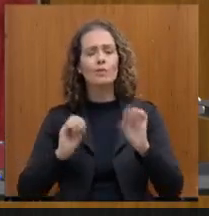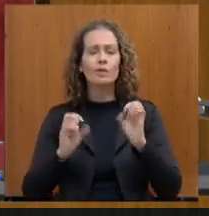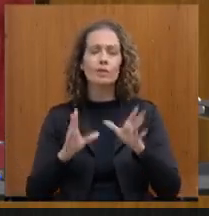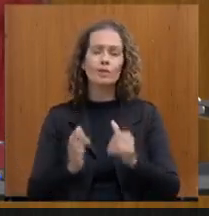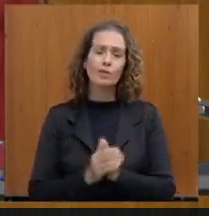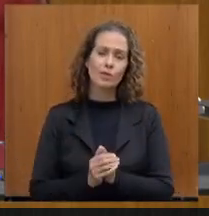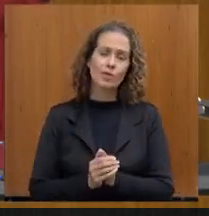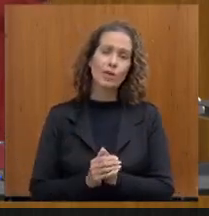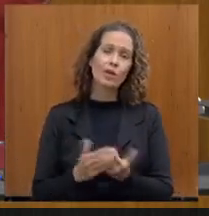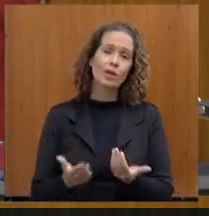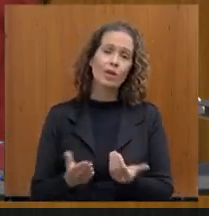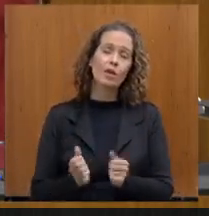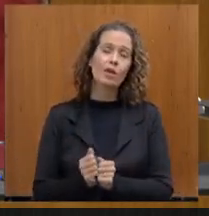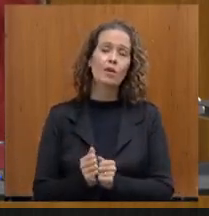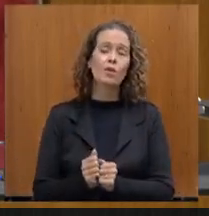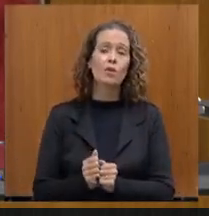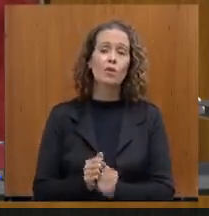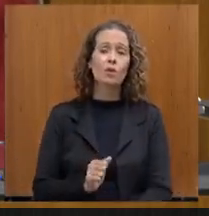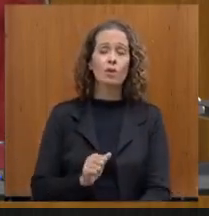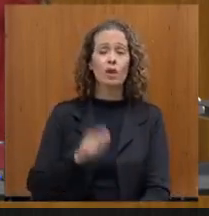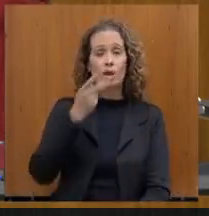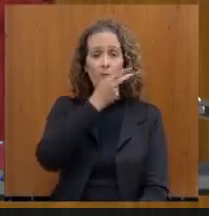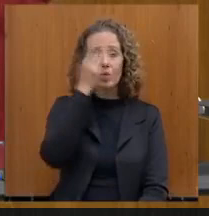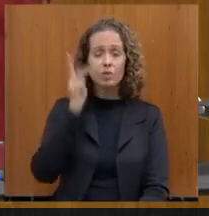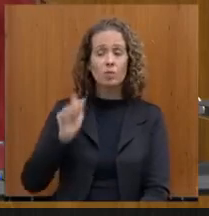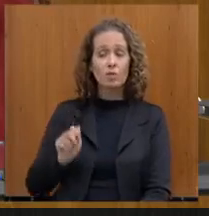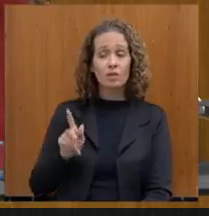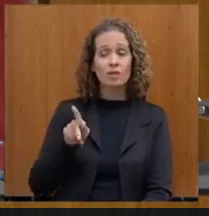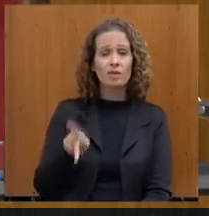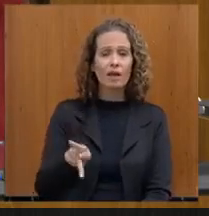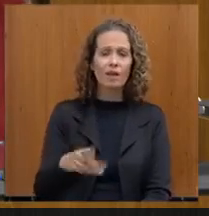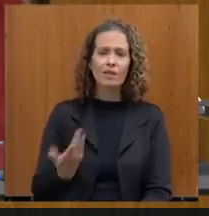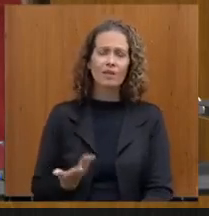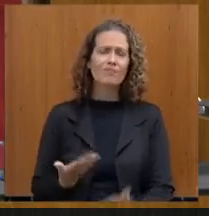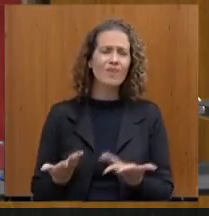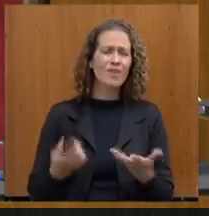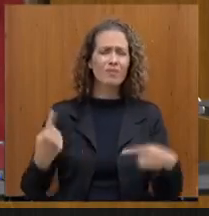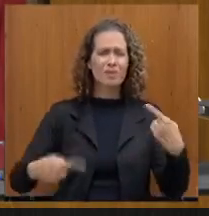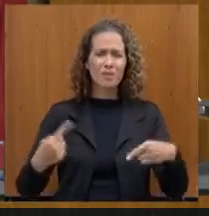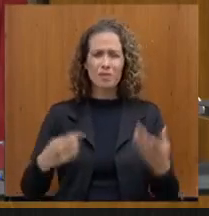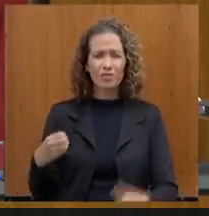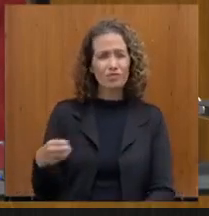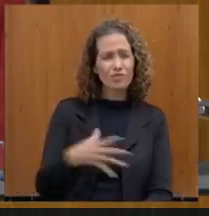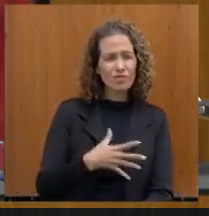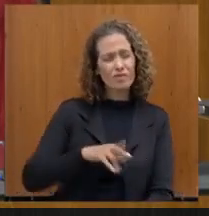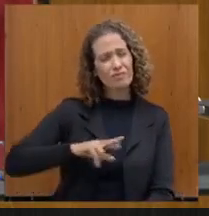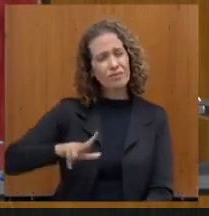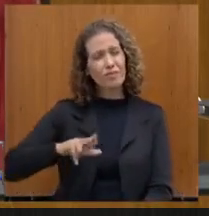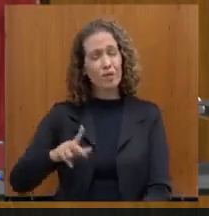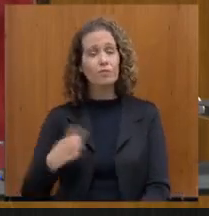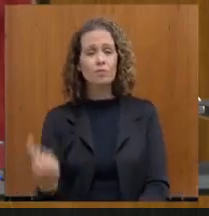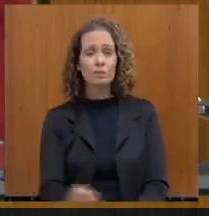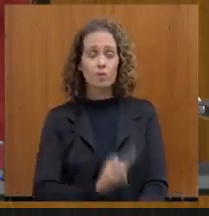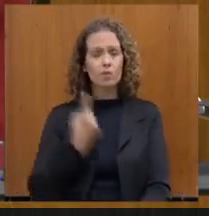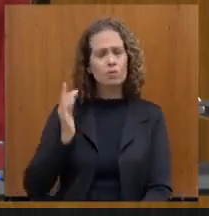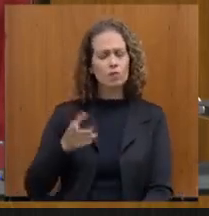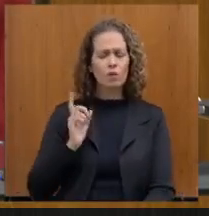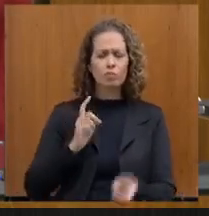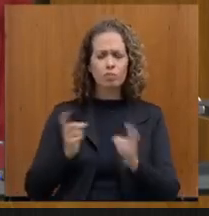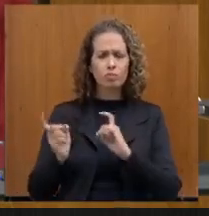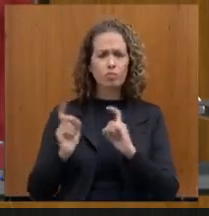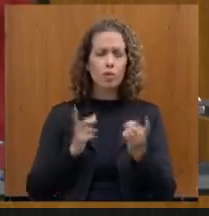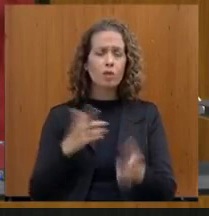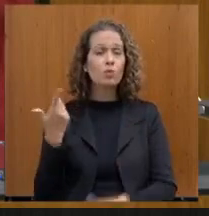está no desenvolvimento do ensino, já esteve. Então, não é um debate novo. Nós fazíamos essa discussão em